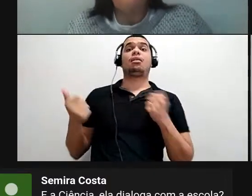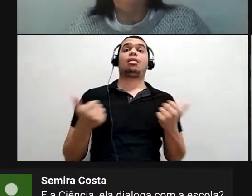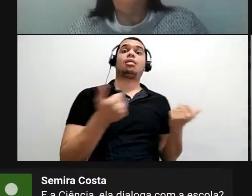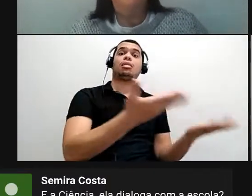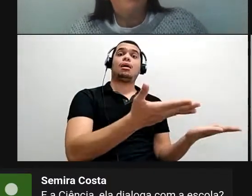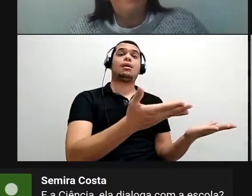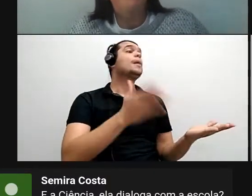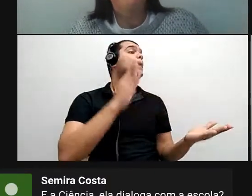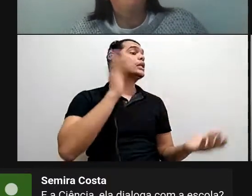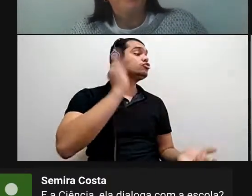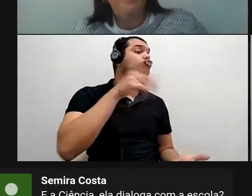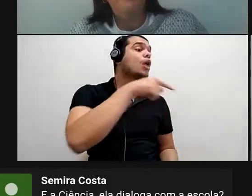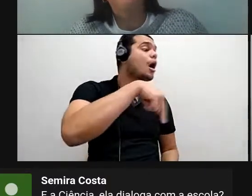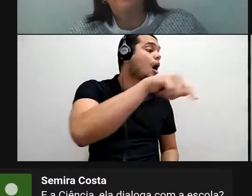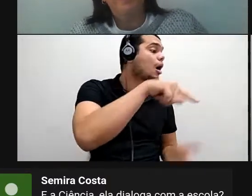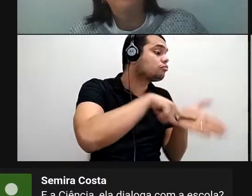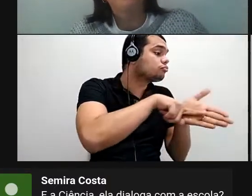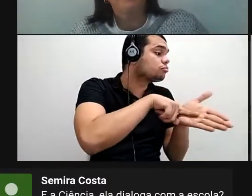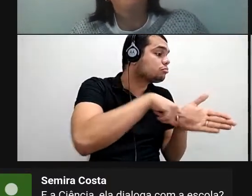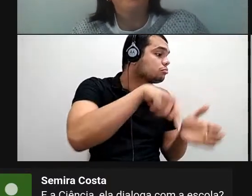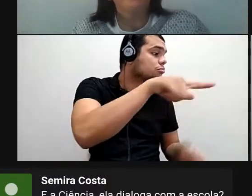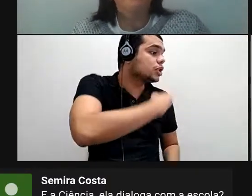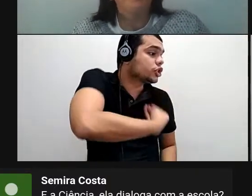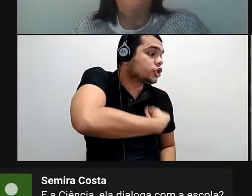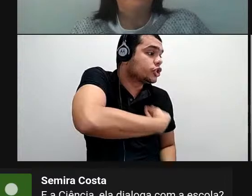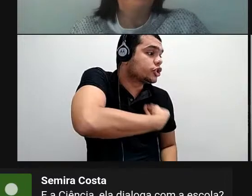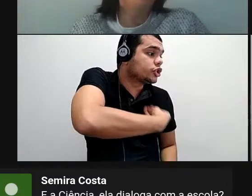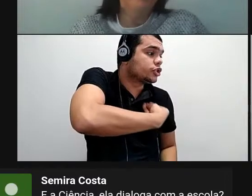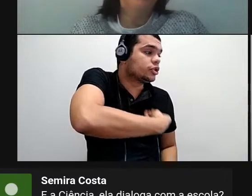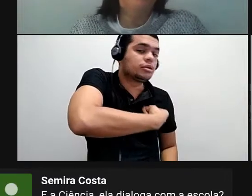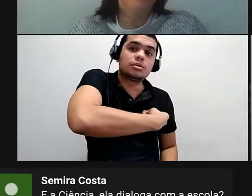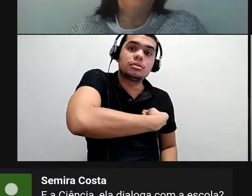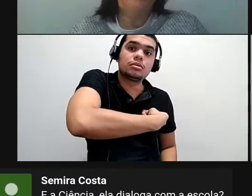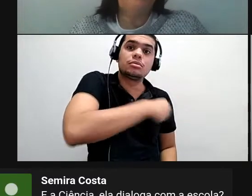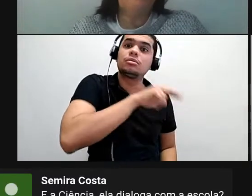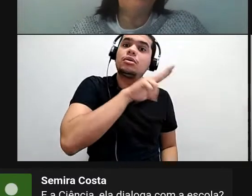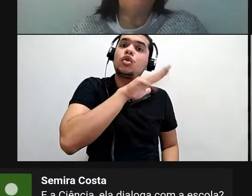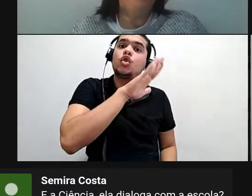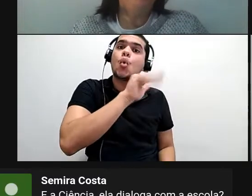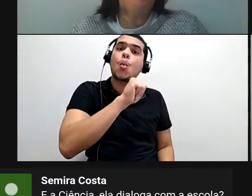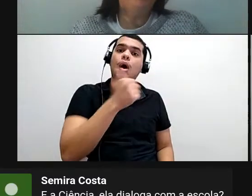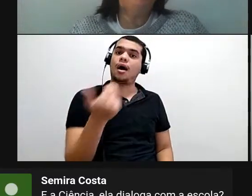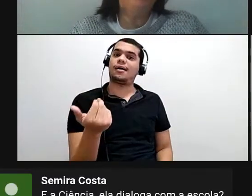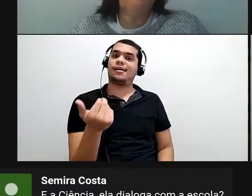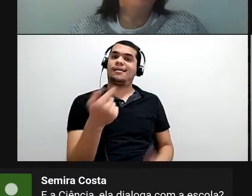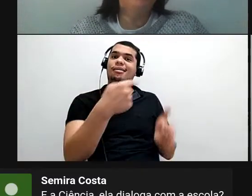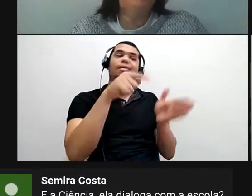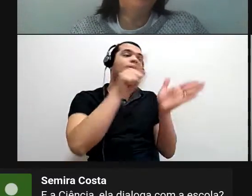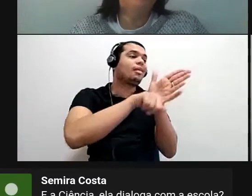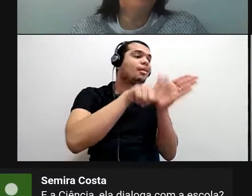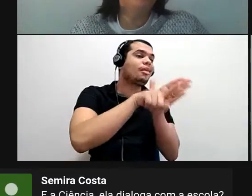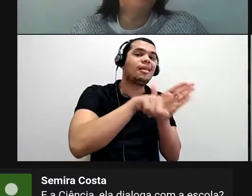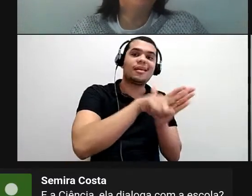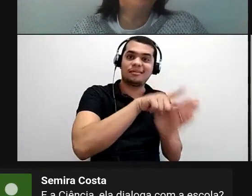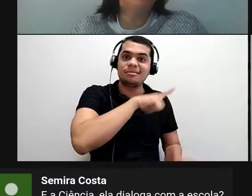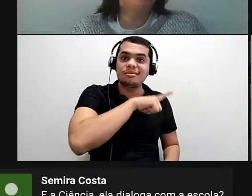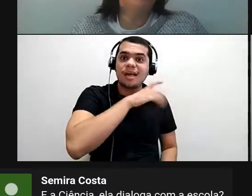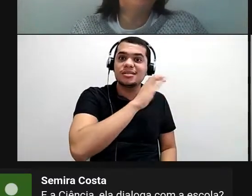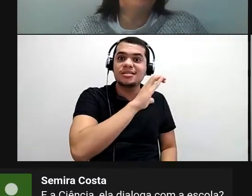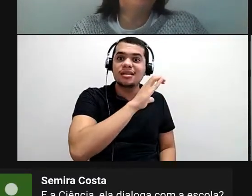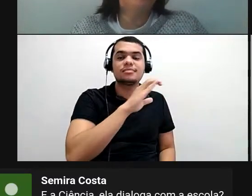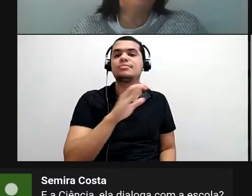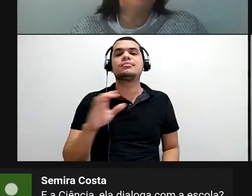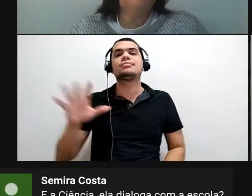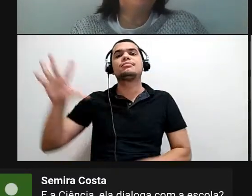existe uma ciência ali. Sim. Nunca perguntam se já não existe uma ciência ali, mas eles sempre trazem alguma